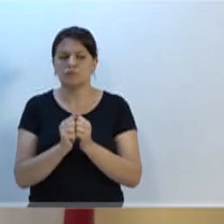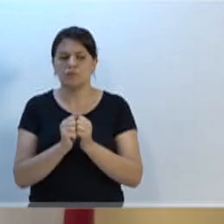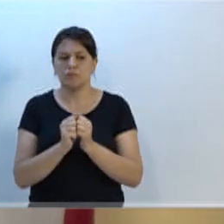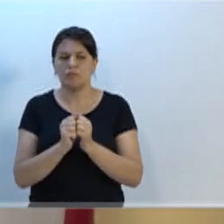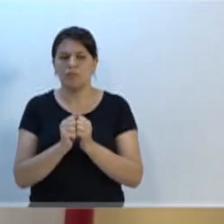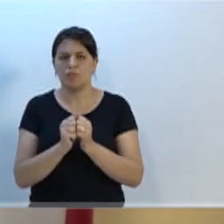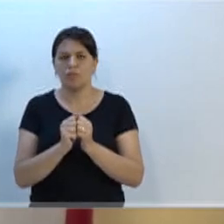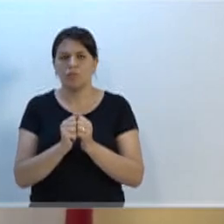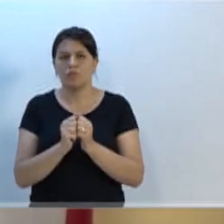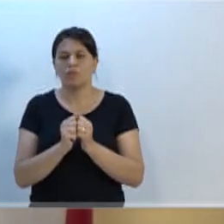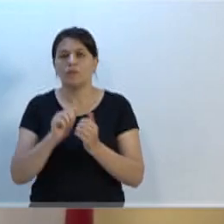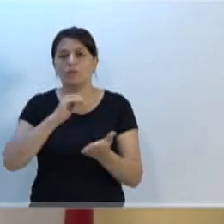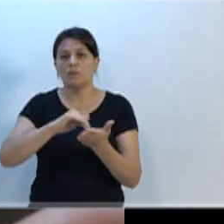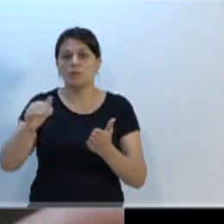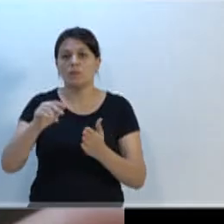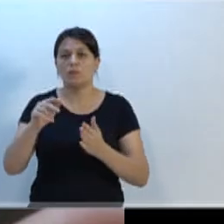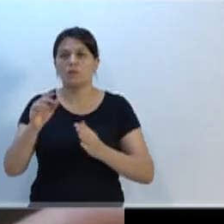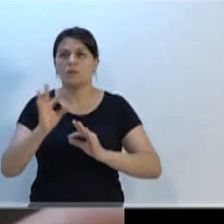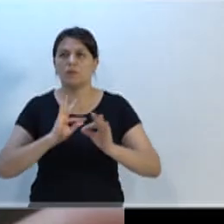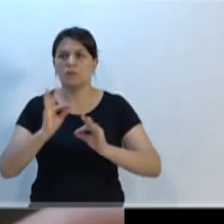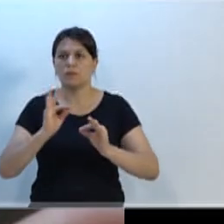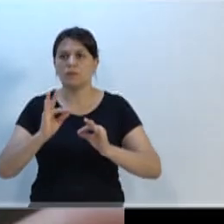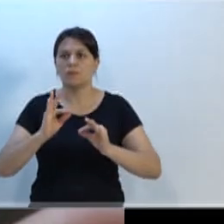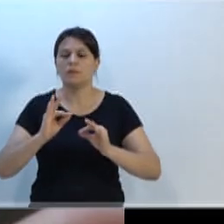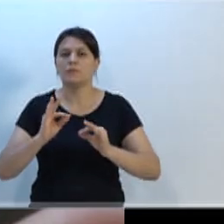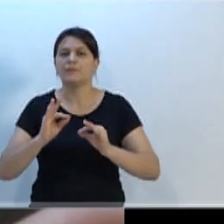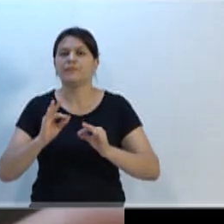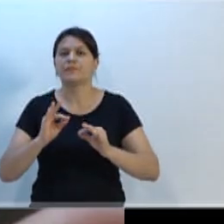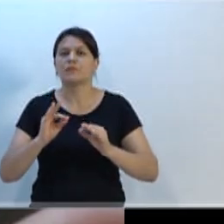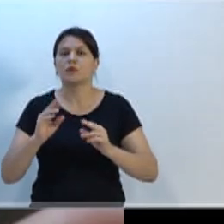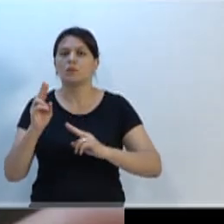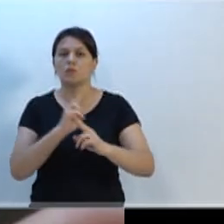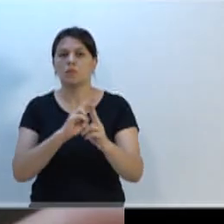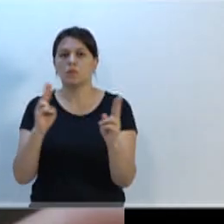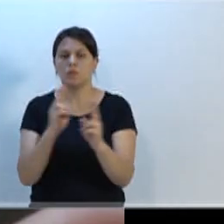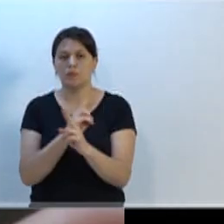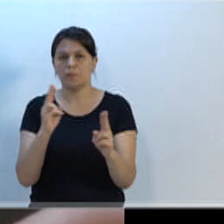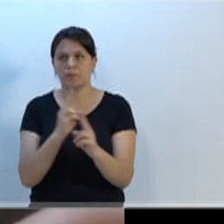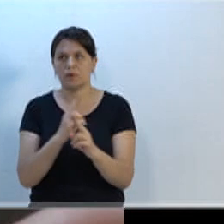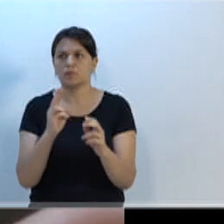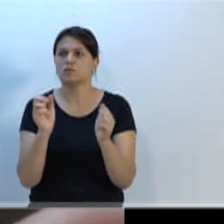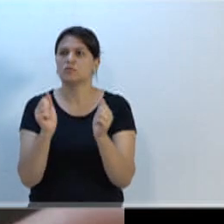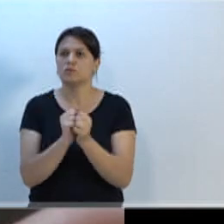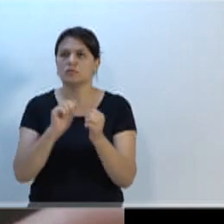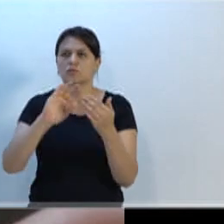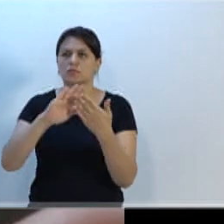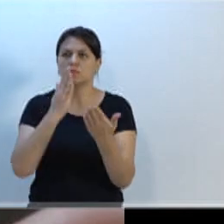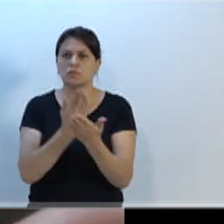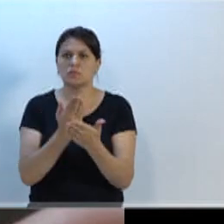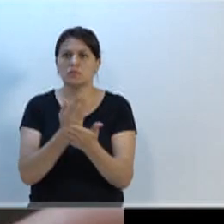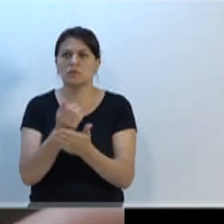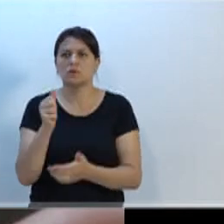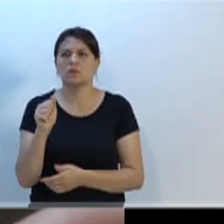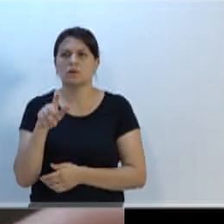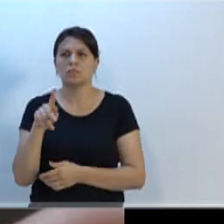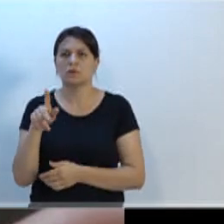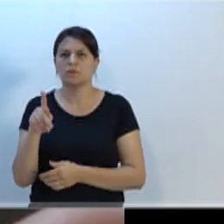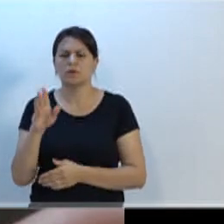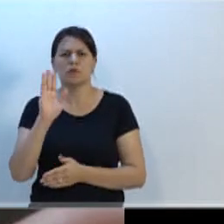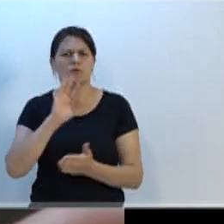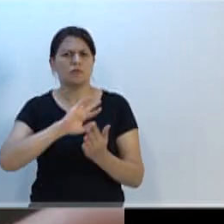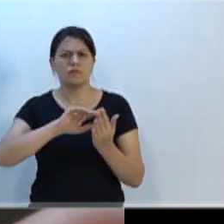Secretaria de Planejamento Urbano, e a PP e direção da Escola Louresita. Vários encaminhamentos foram feitos, emendas não foram,